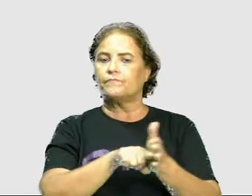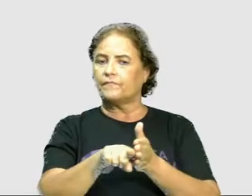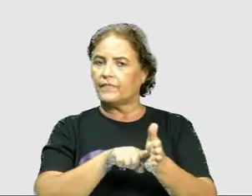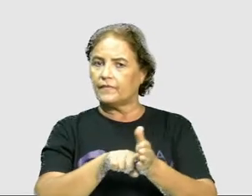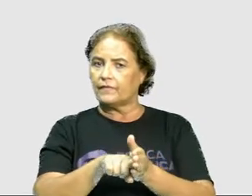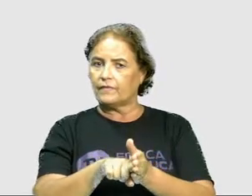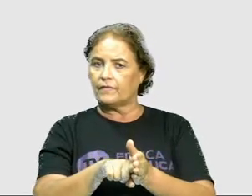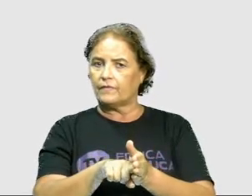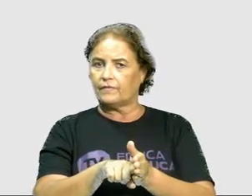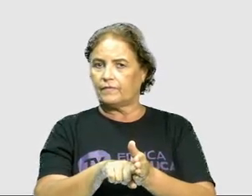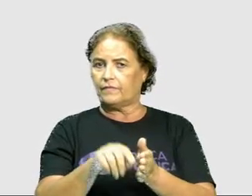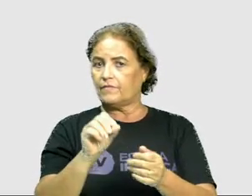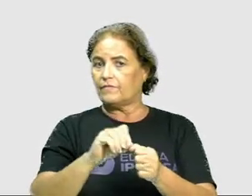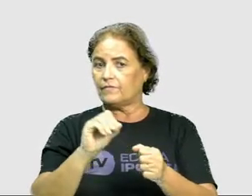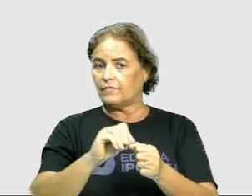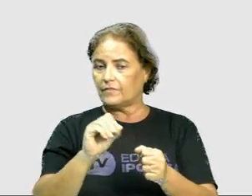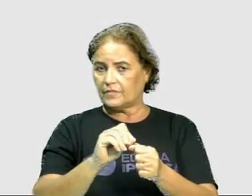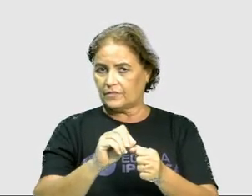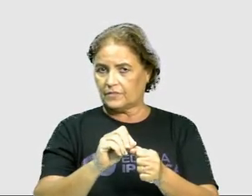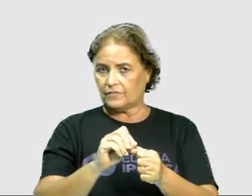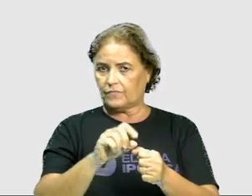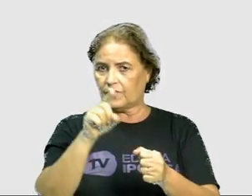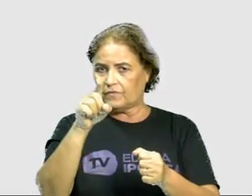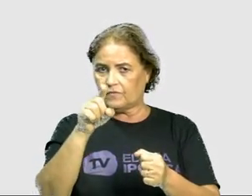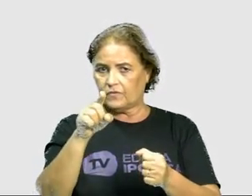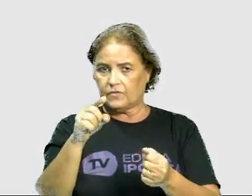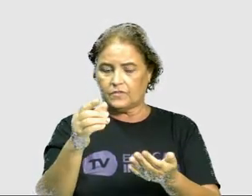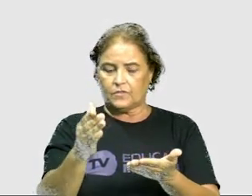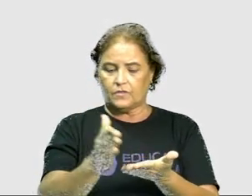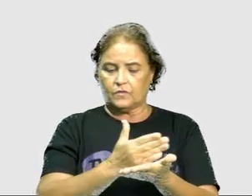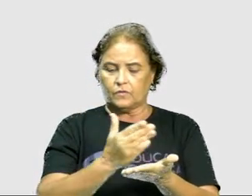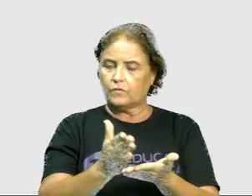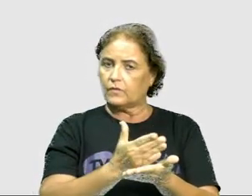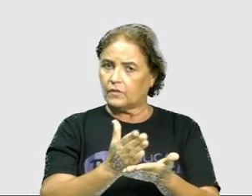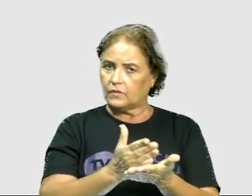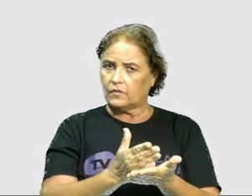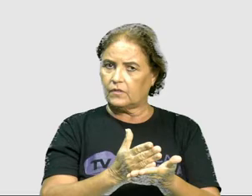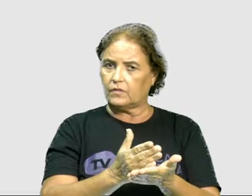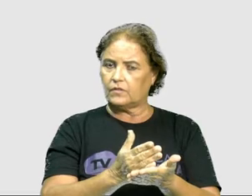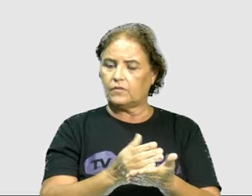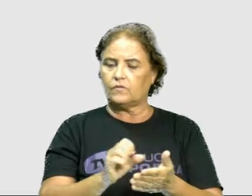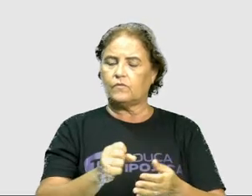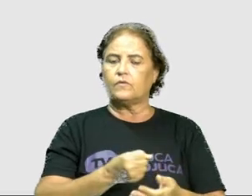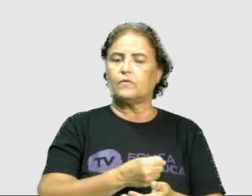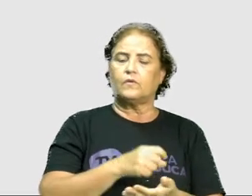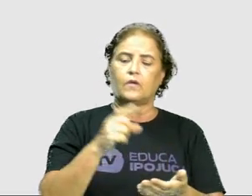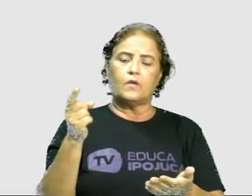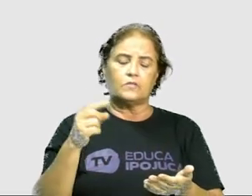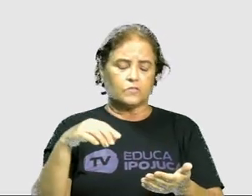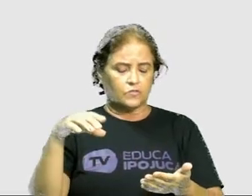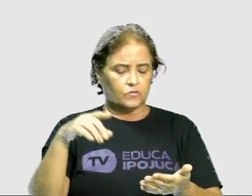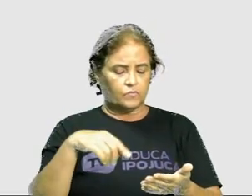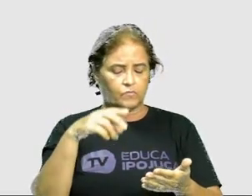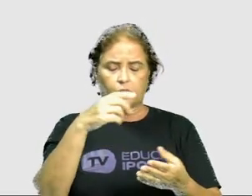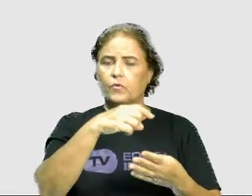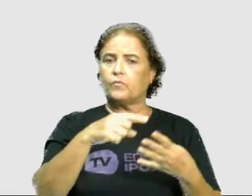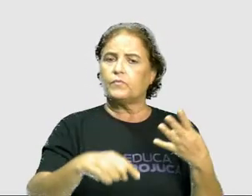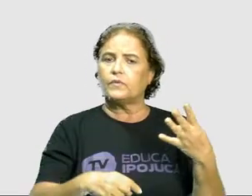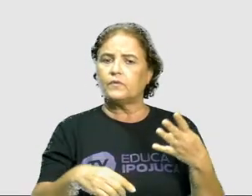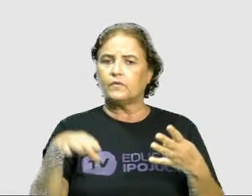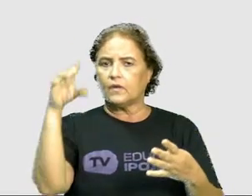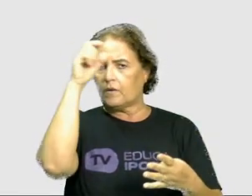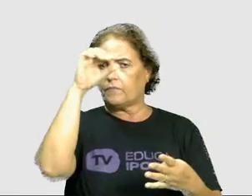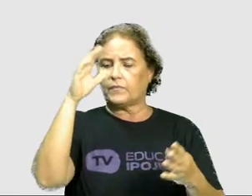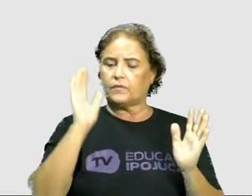Você vai pegar lá no seu caderninho e vai ver. Dessas propriedades que eu aprendi hoje. Quais são